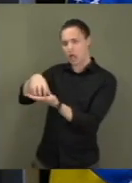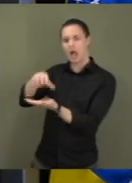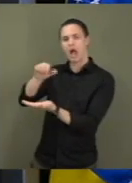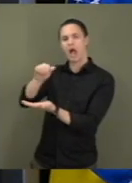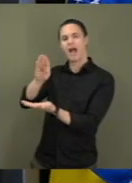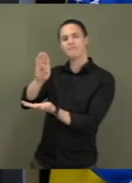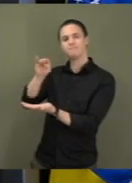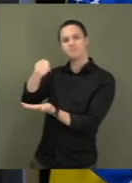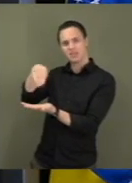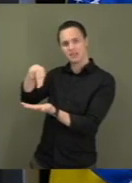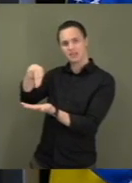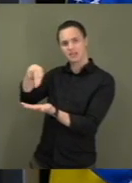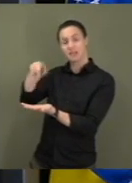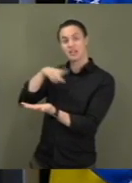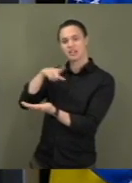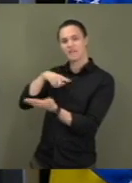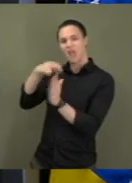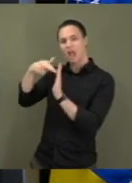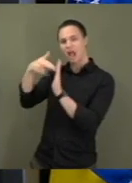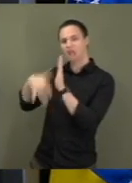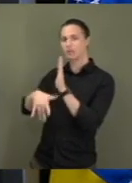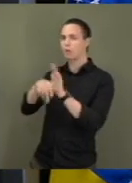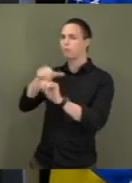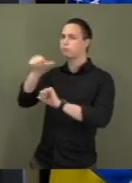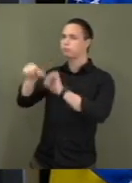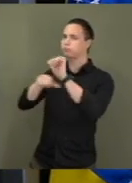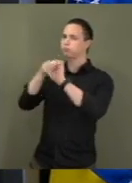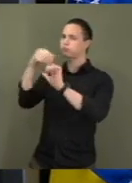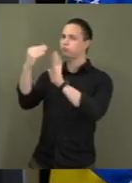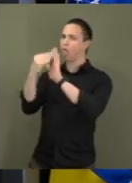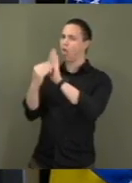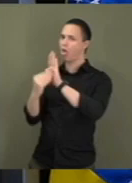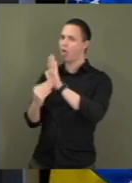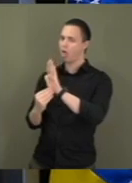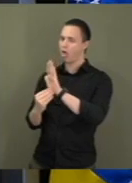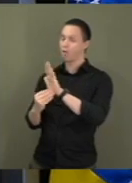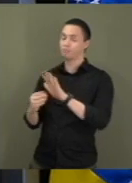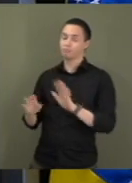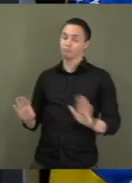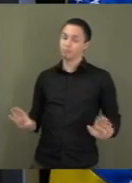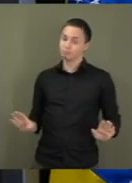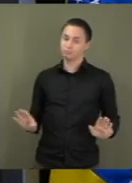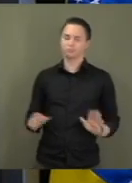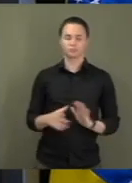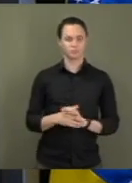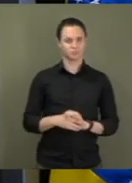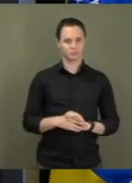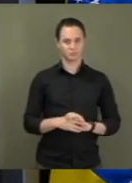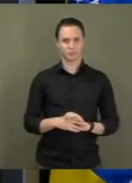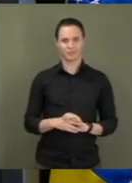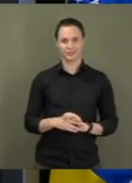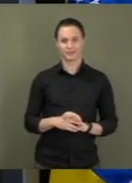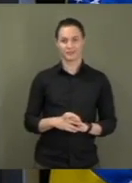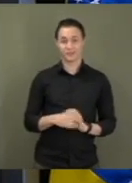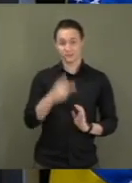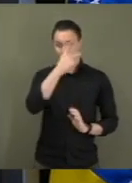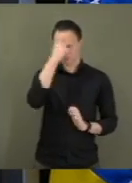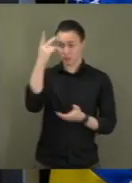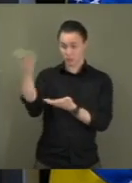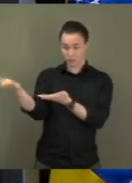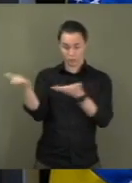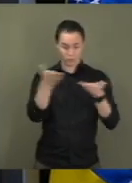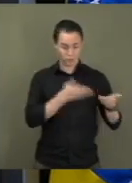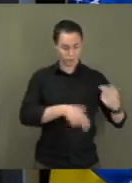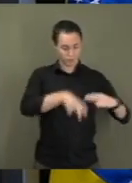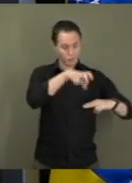pelo GSI. Um dos principais convidados é, novamente, o